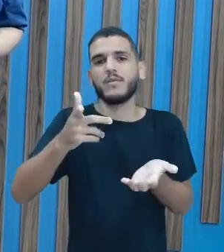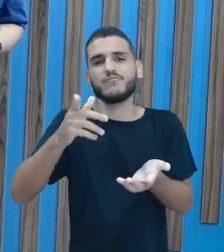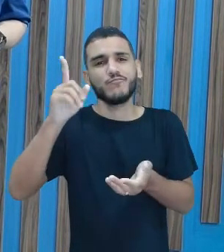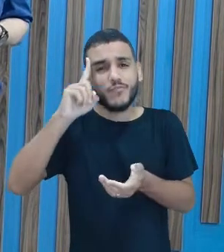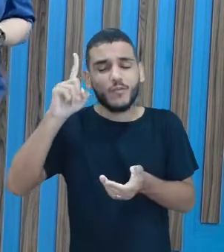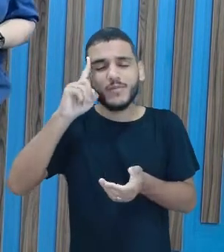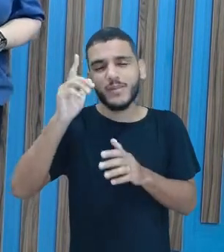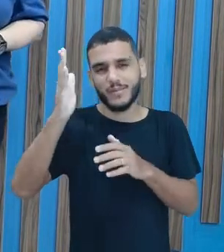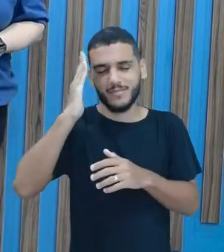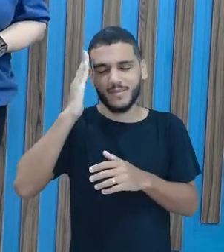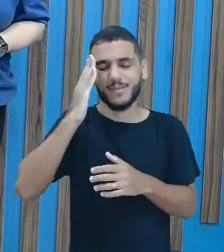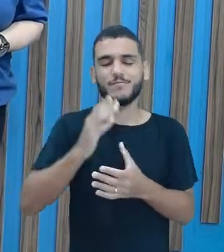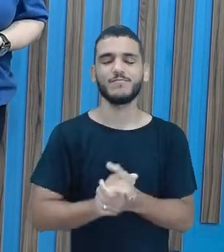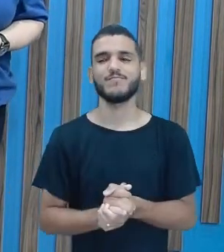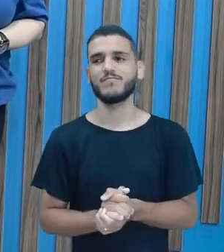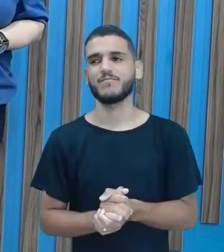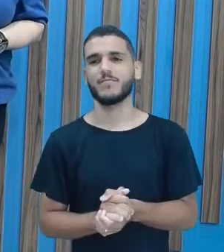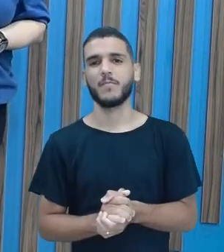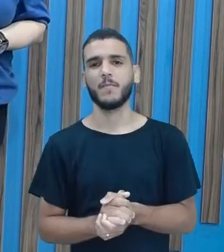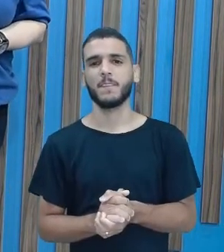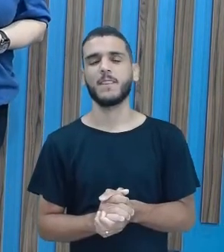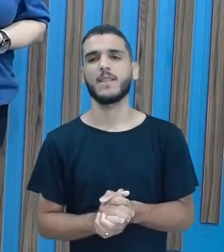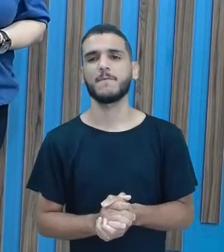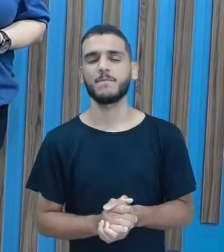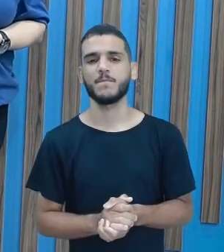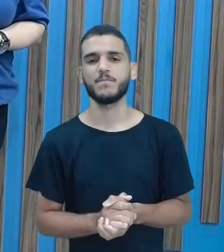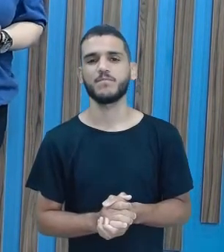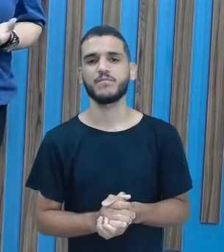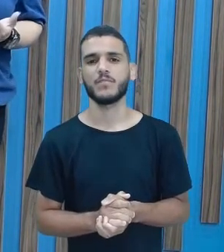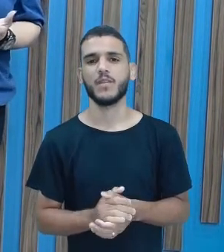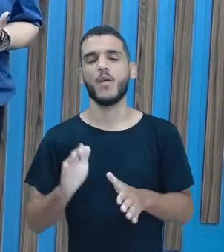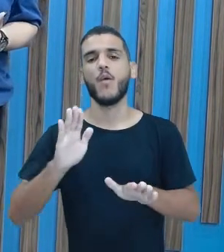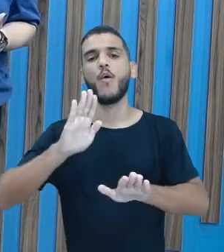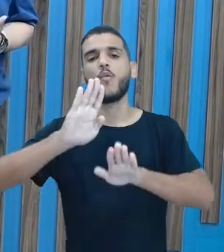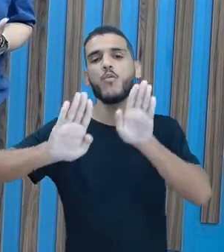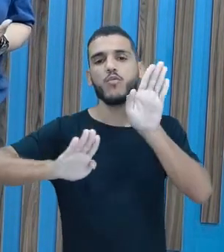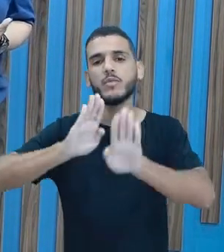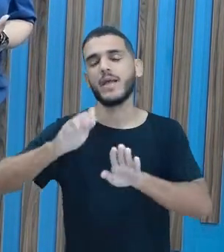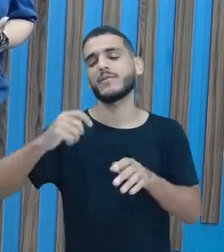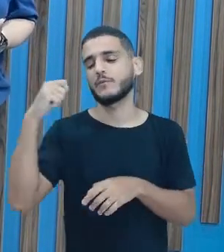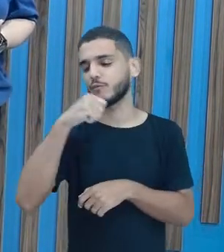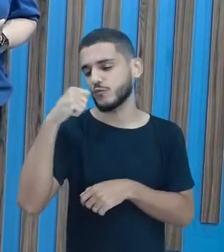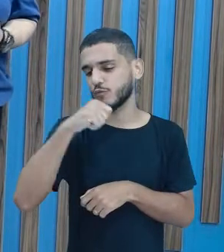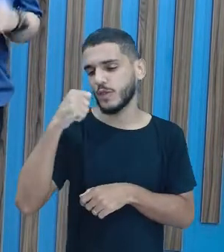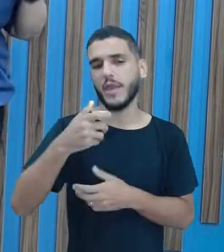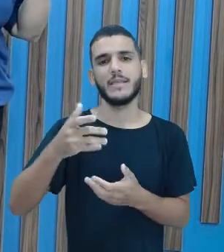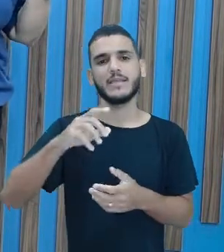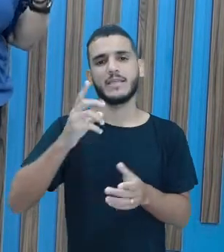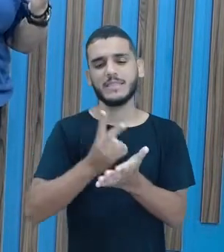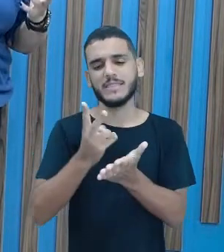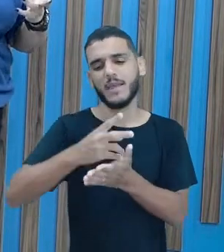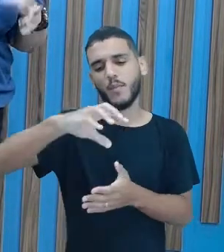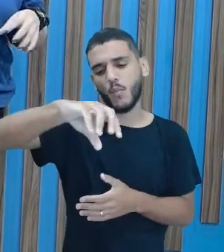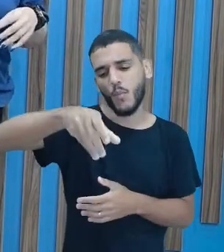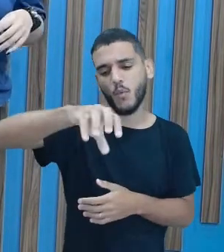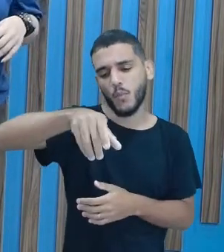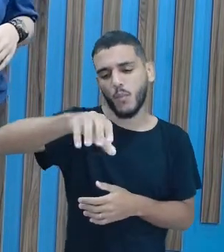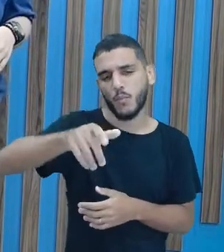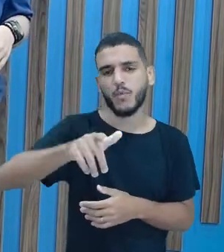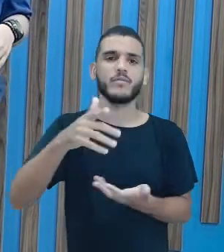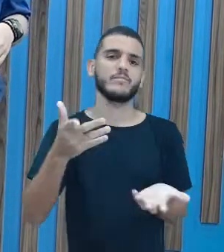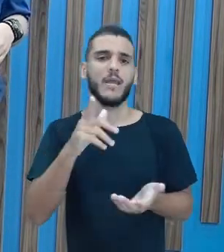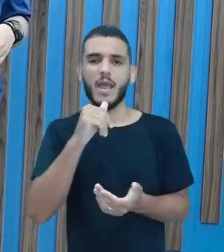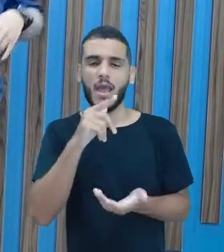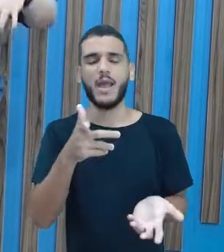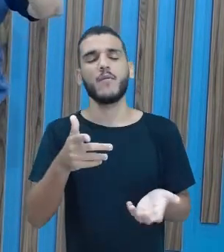torneira em abundância, tá certo? Então, tomar cuidado na hora de escovar os dentes, fechar a torneira, tomar um banho, lavar